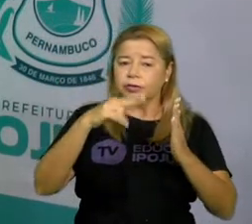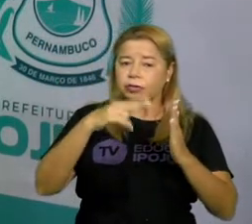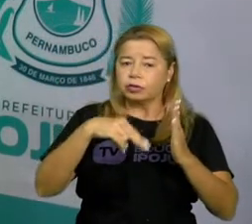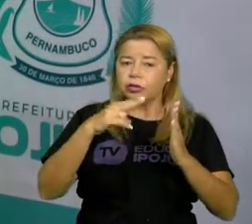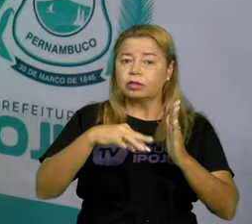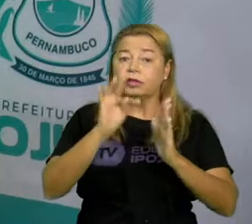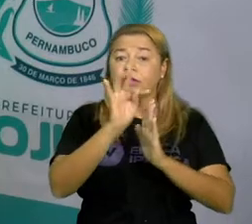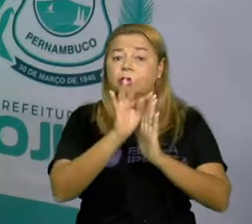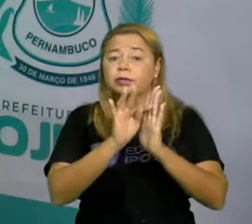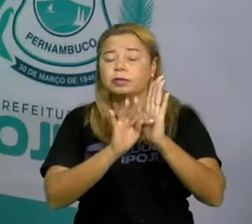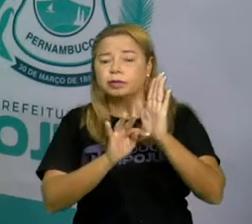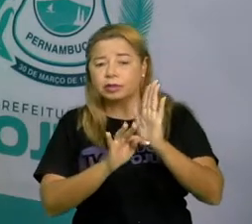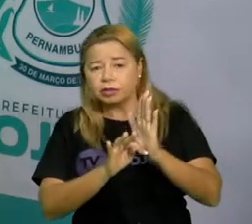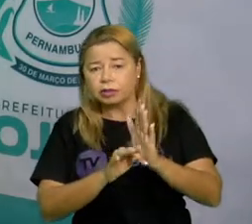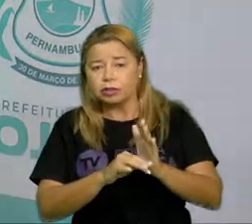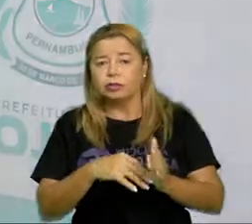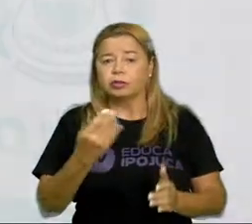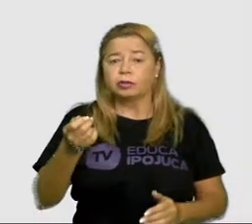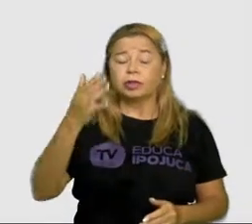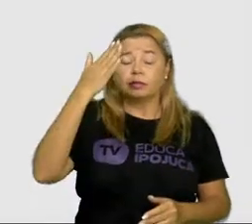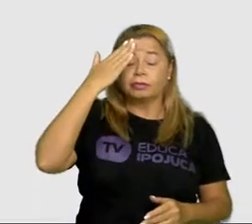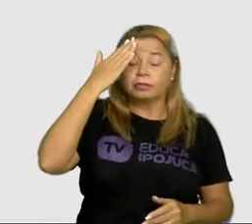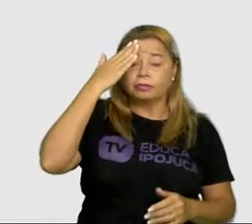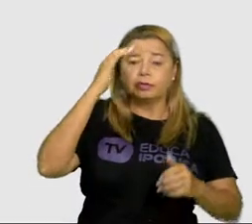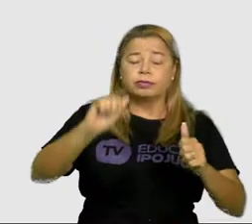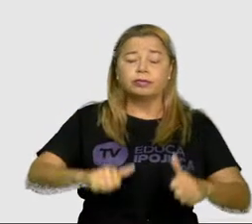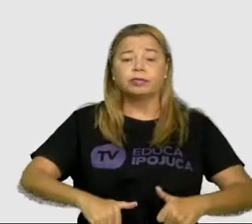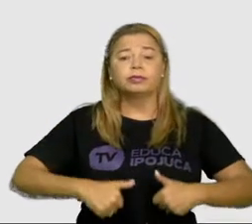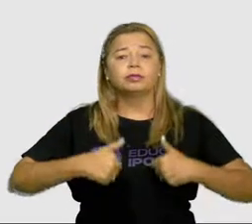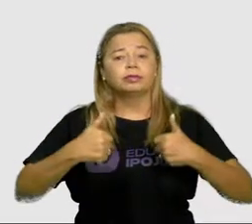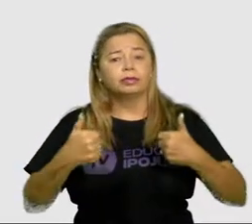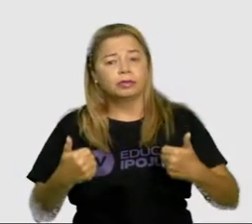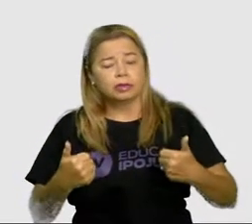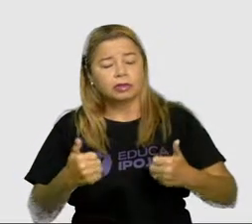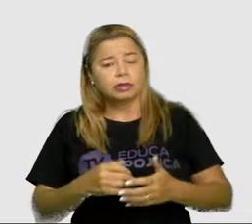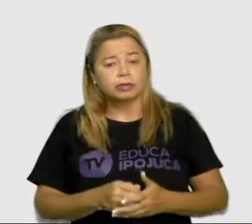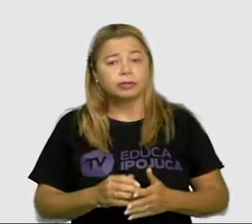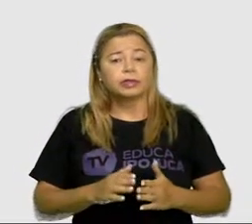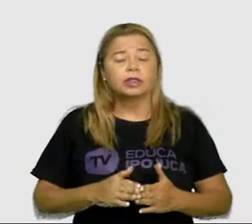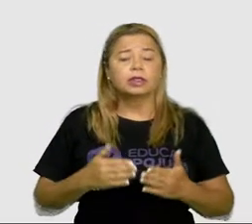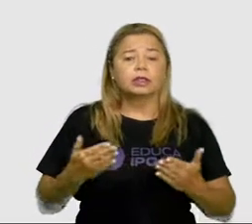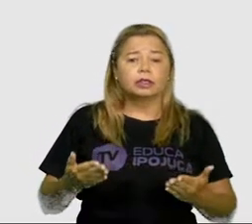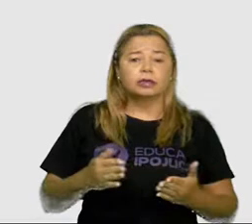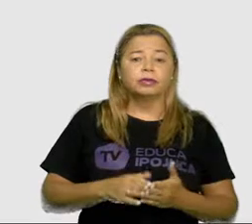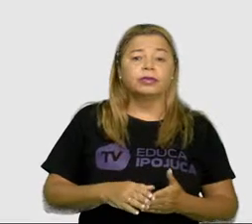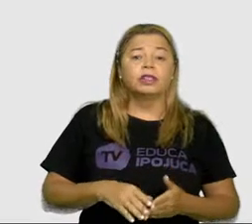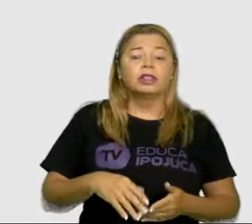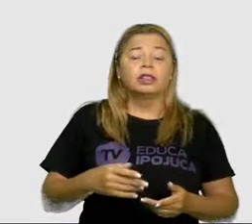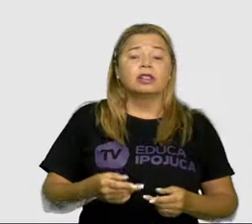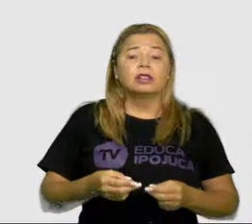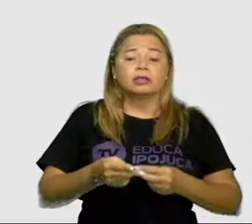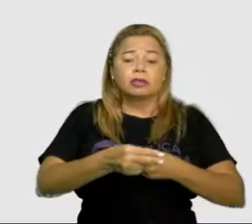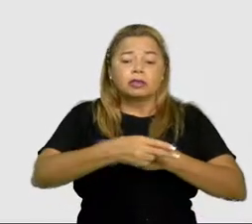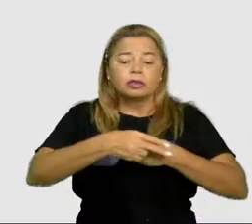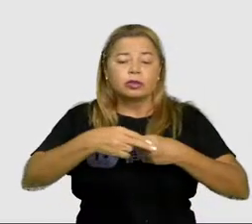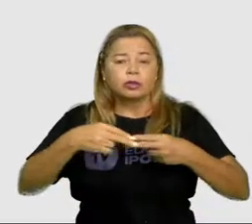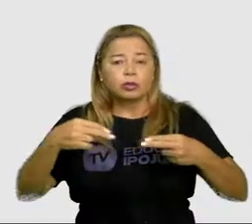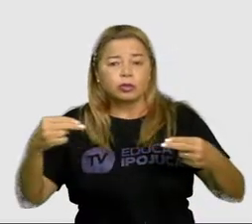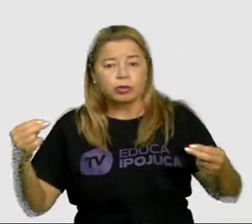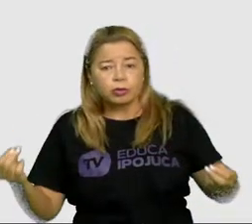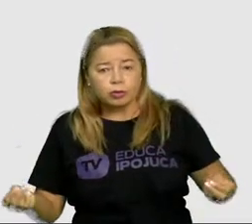para podermos compreender melhor. São os itens materiais e imateriais